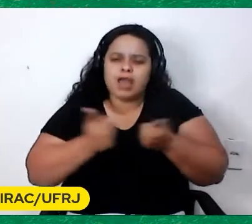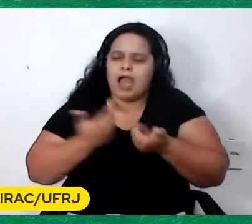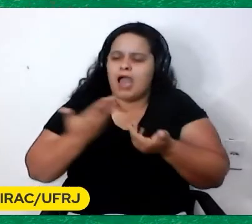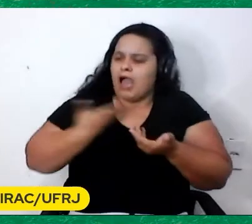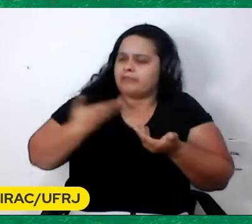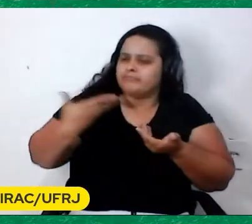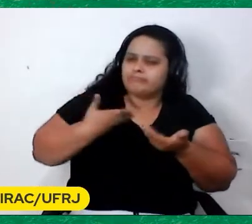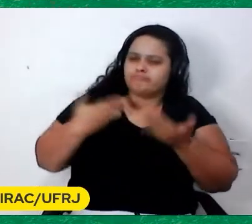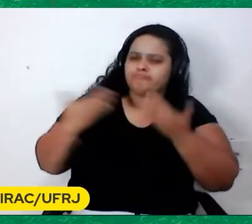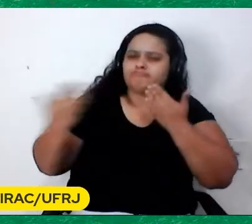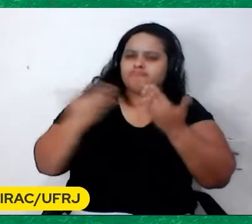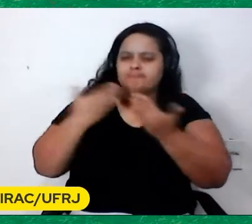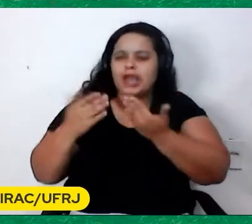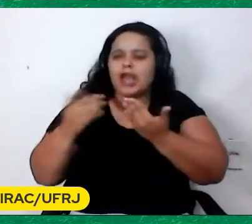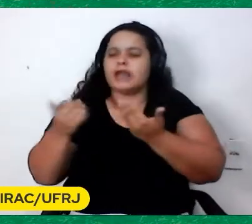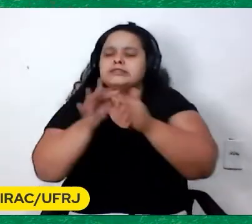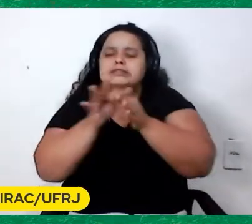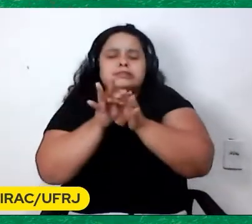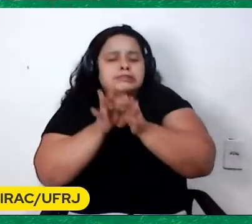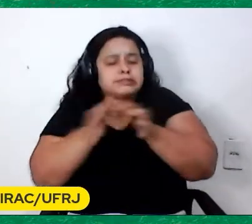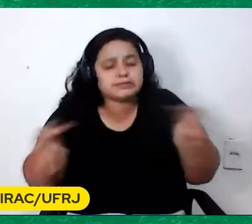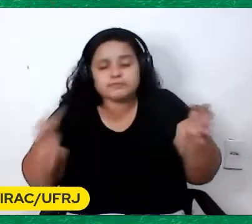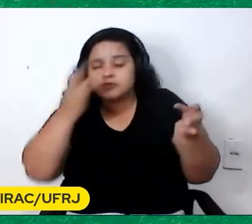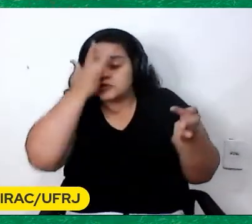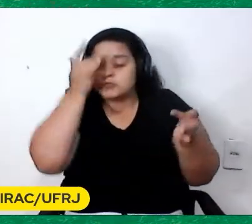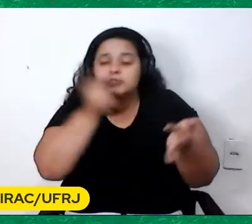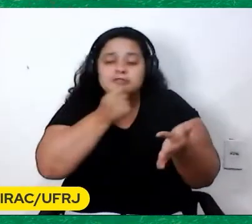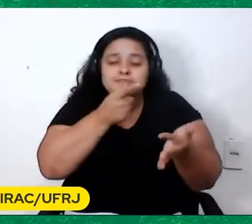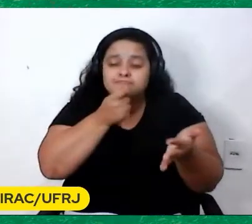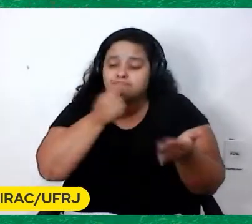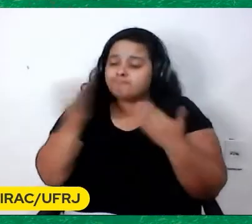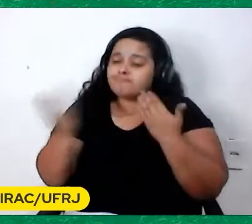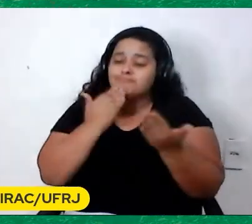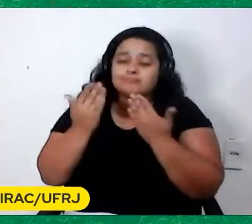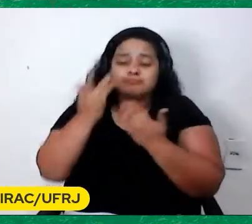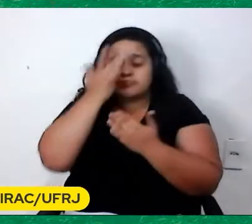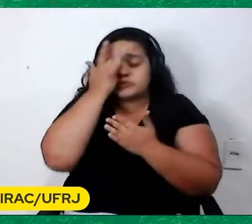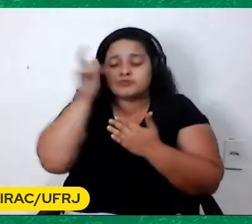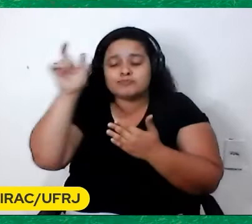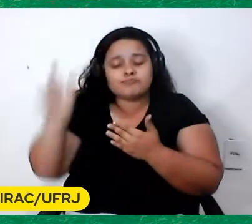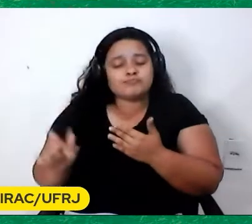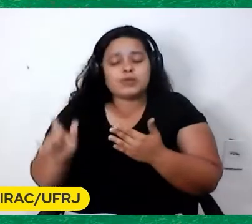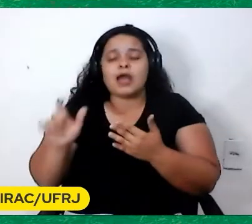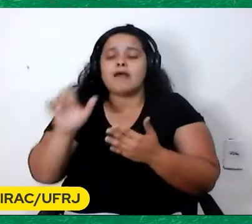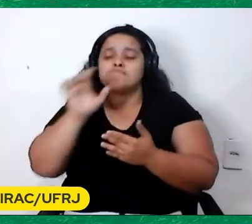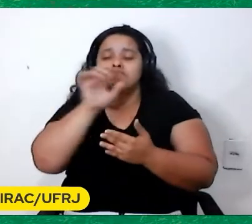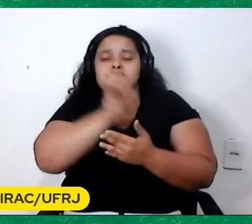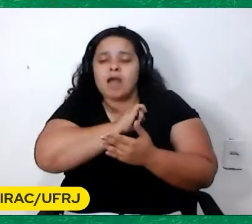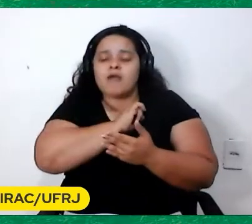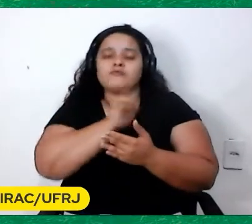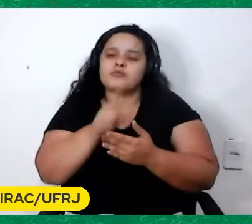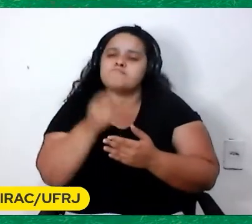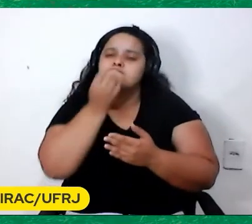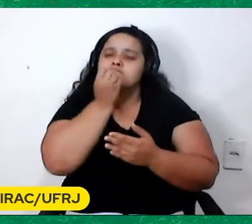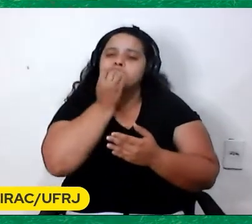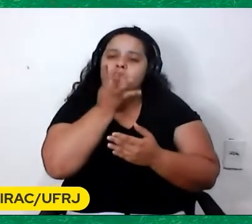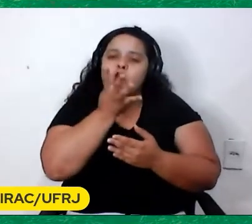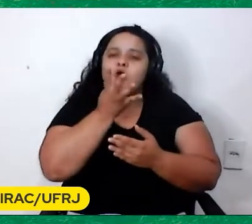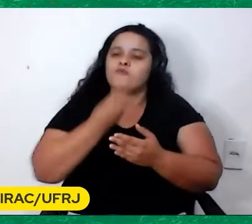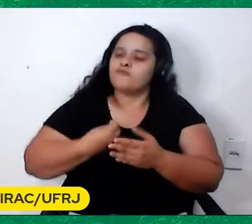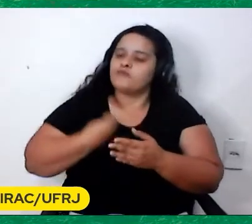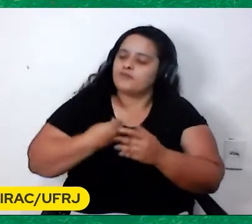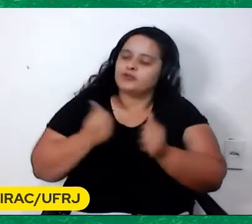Uma pessoa simples Divertida Super amável E foi muito bom Conviver com ele Enquanto foi possível